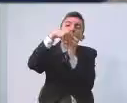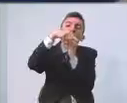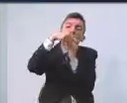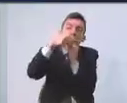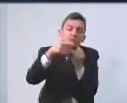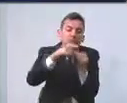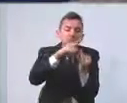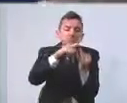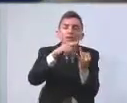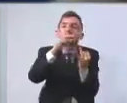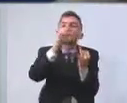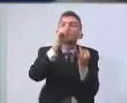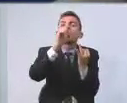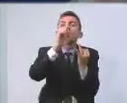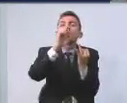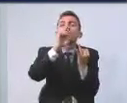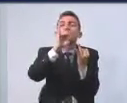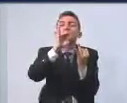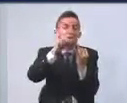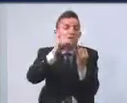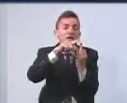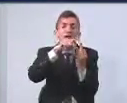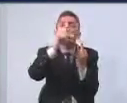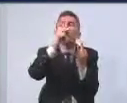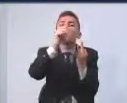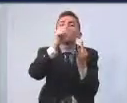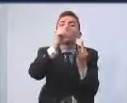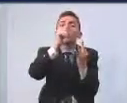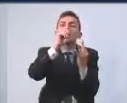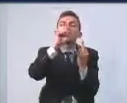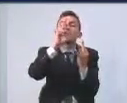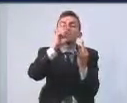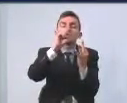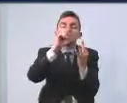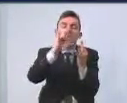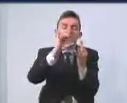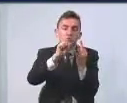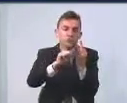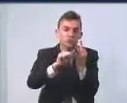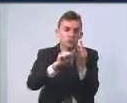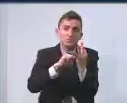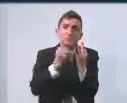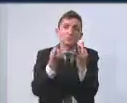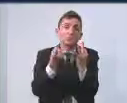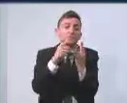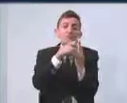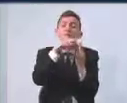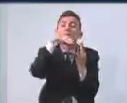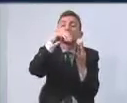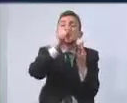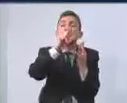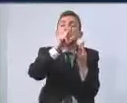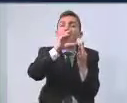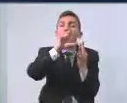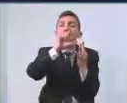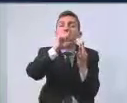do que Pedreira, do que Parelheiros, do que Marcilac,